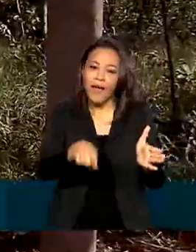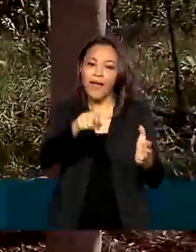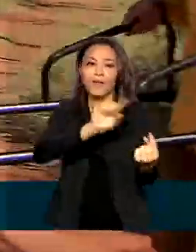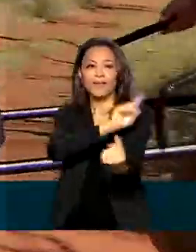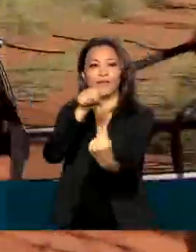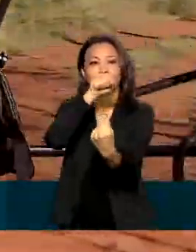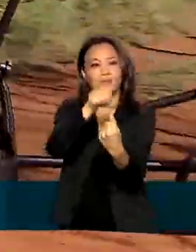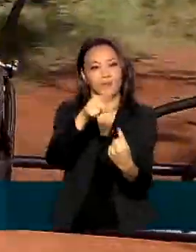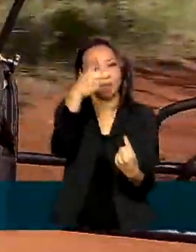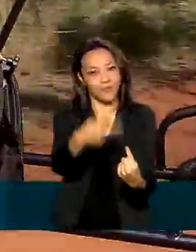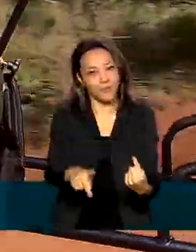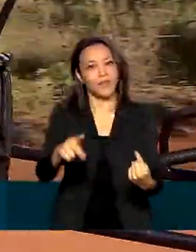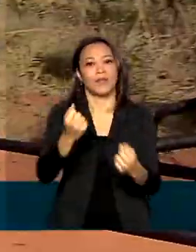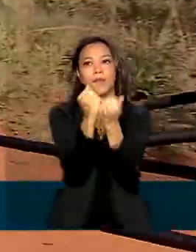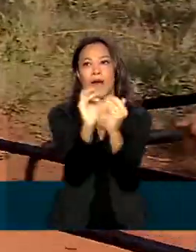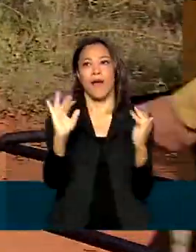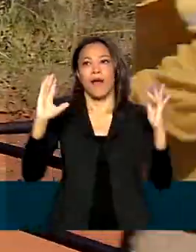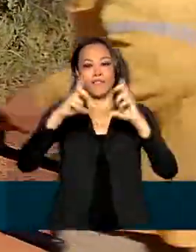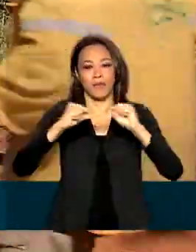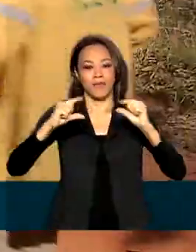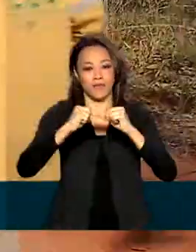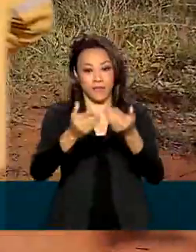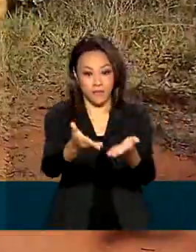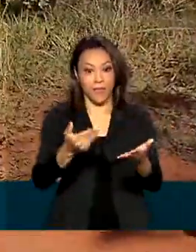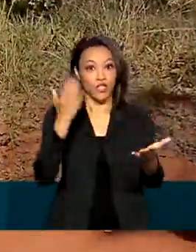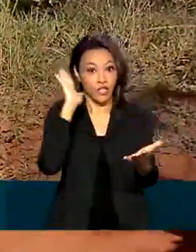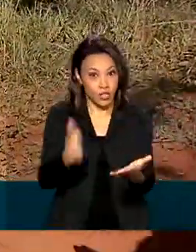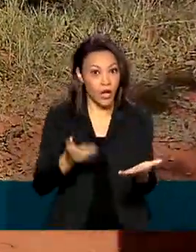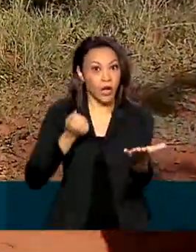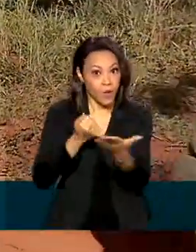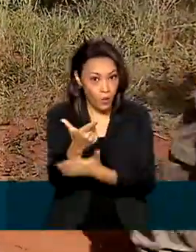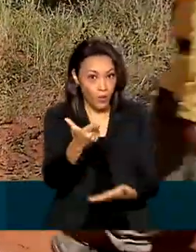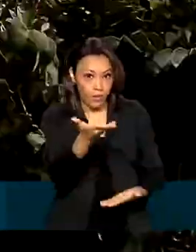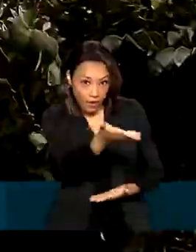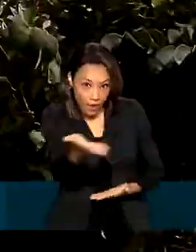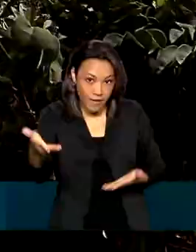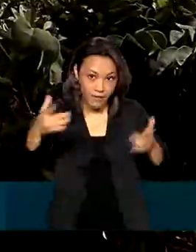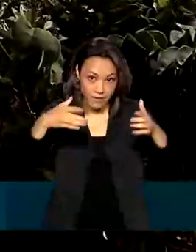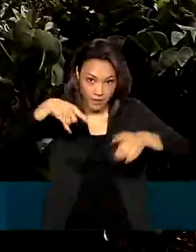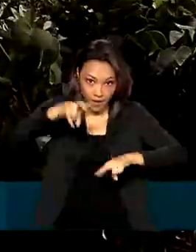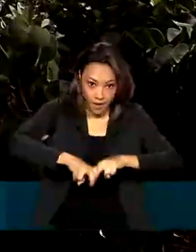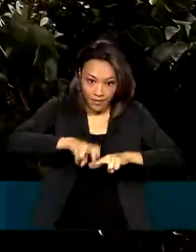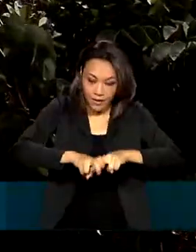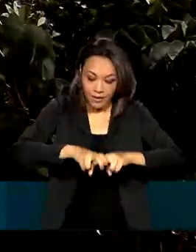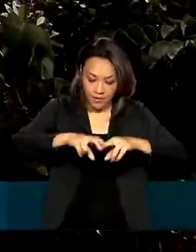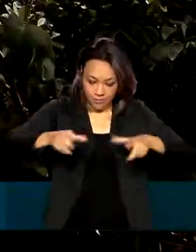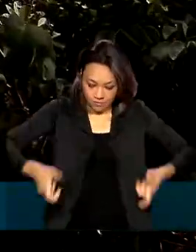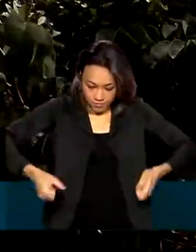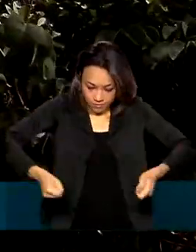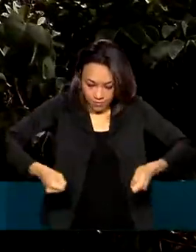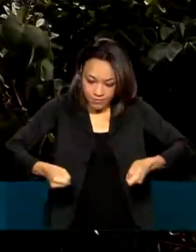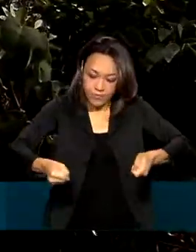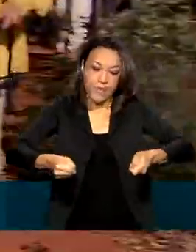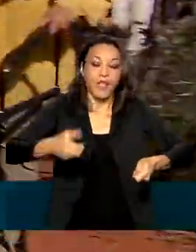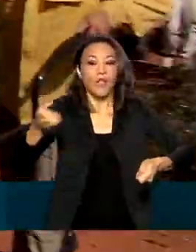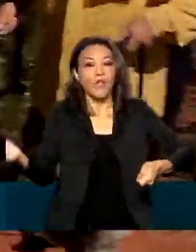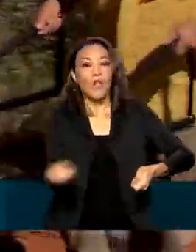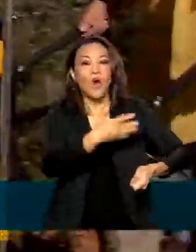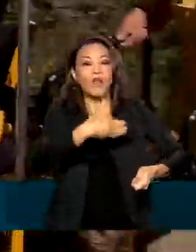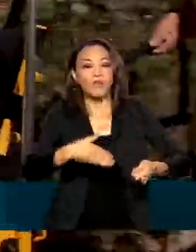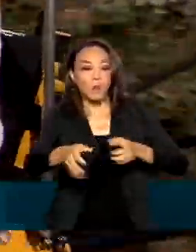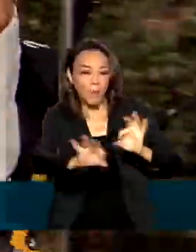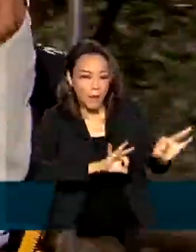de Brasília. Tanto que, além da aquisição das cadeiras Juliette, novas trilhas estão sendo preparadas